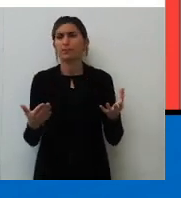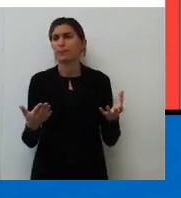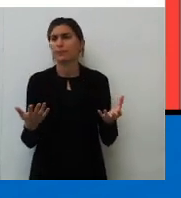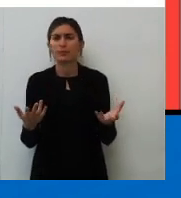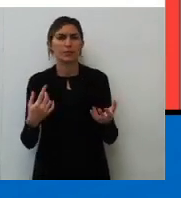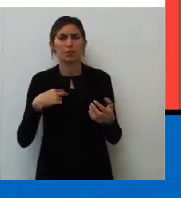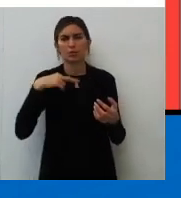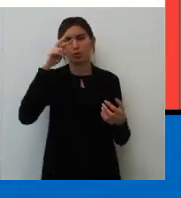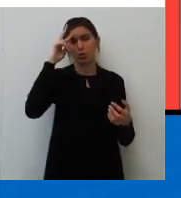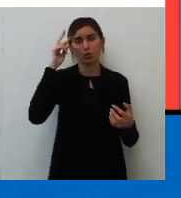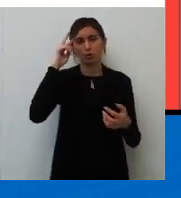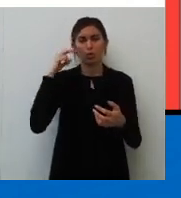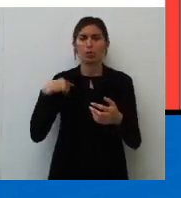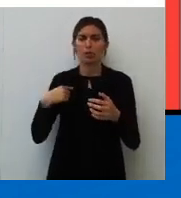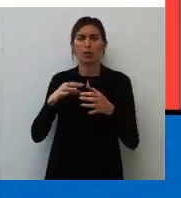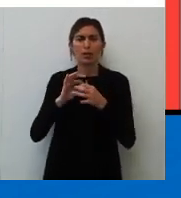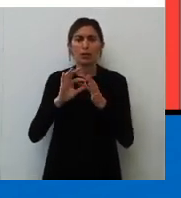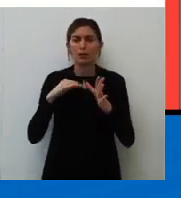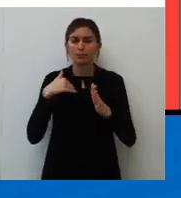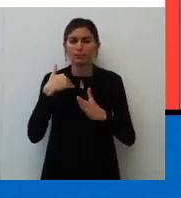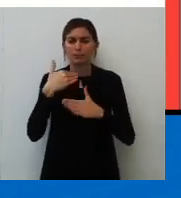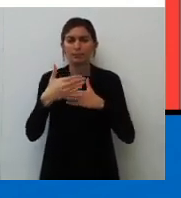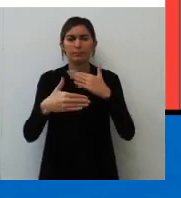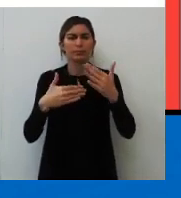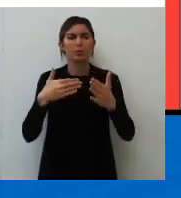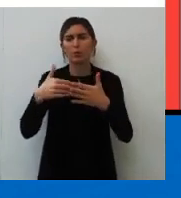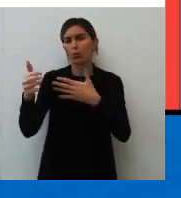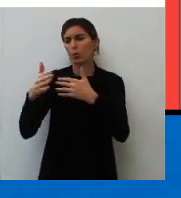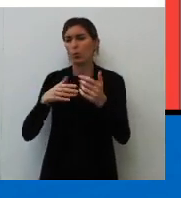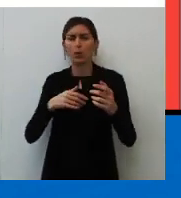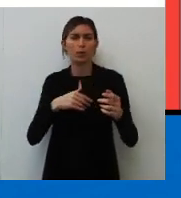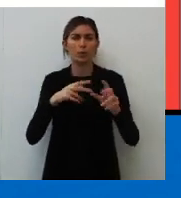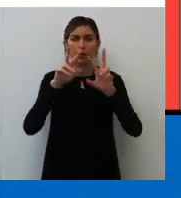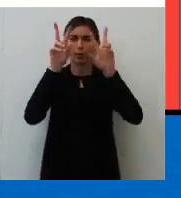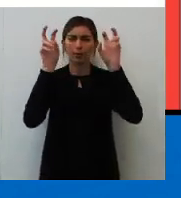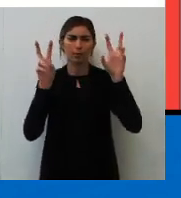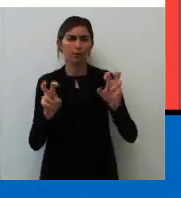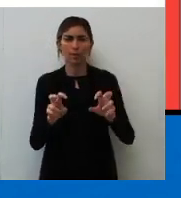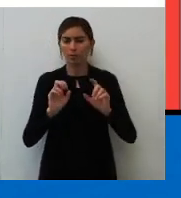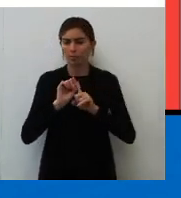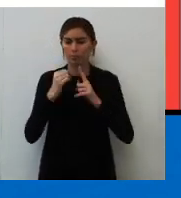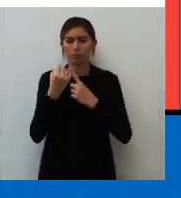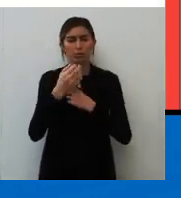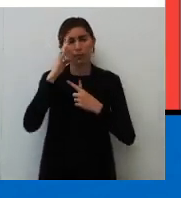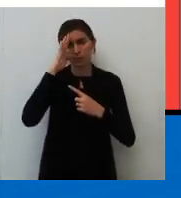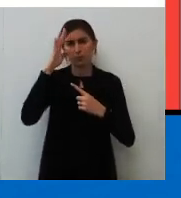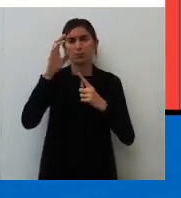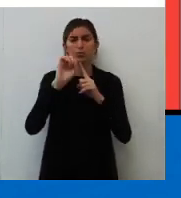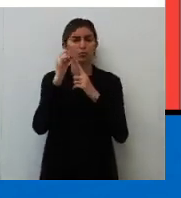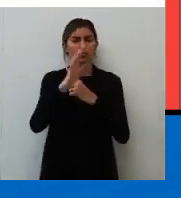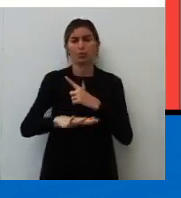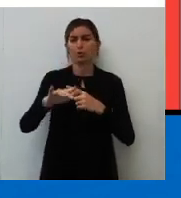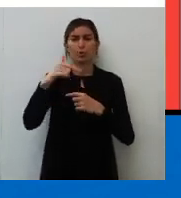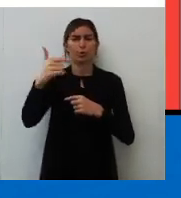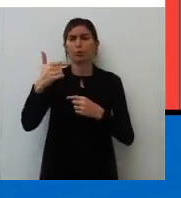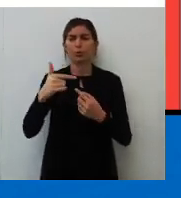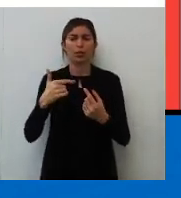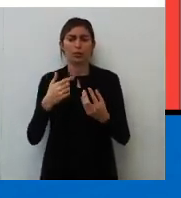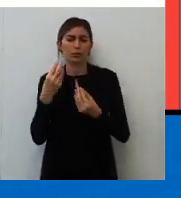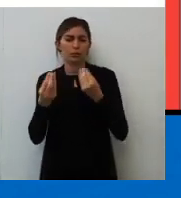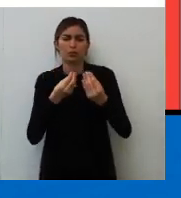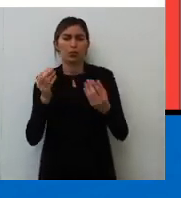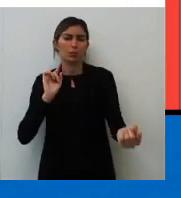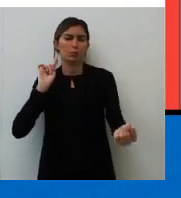A história, ela permeia qualquer tipo de tema, sobretudo social. Então, não tem como a gente não